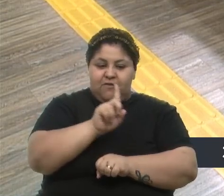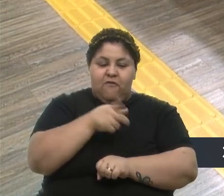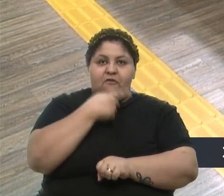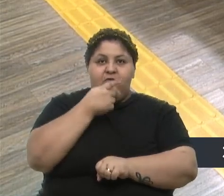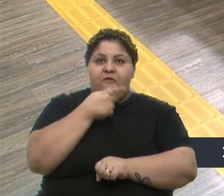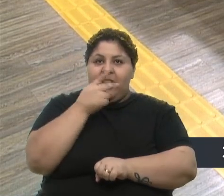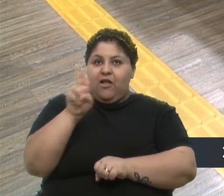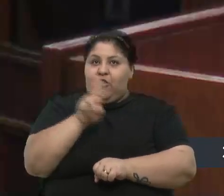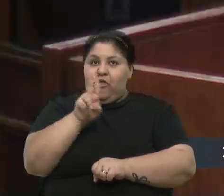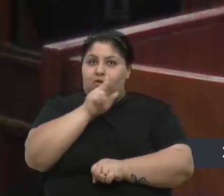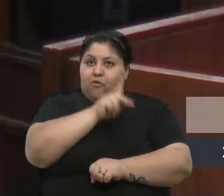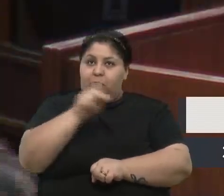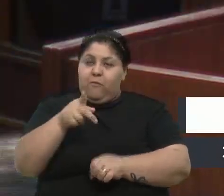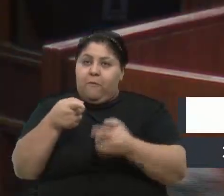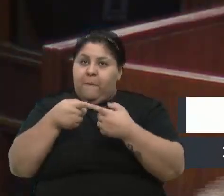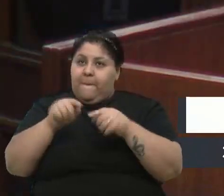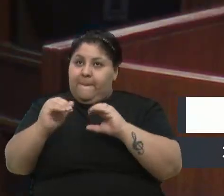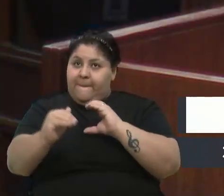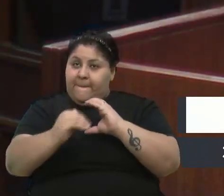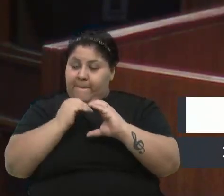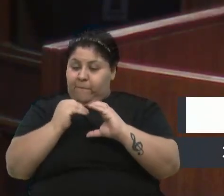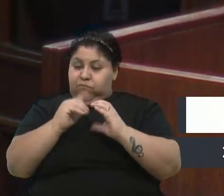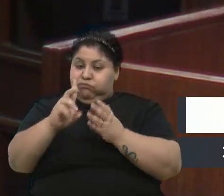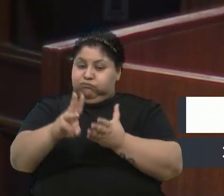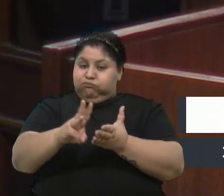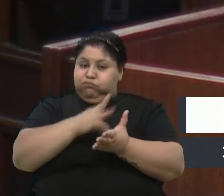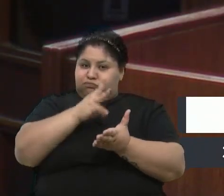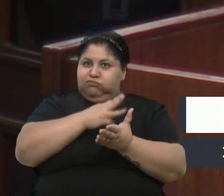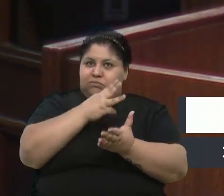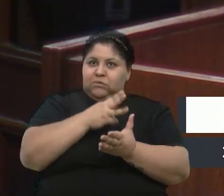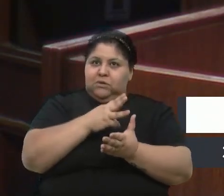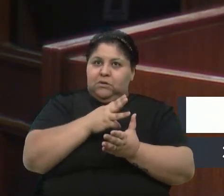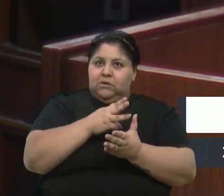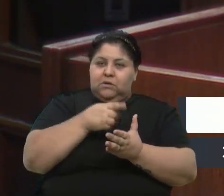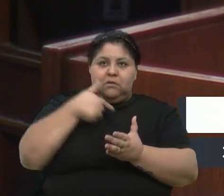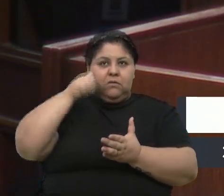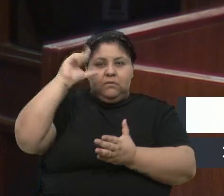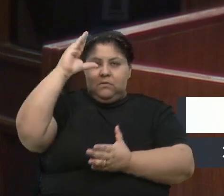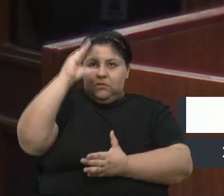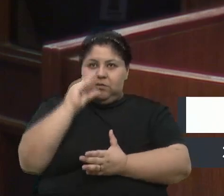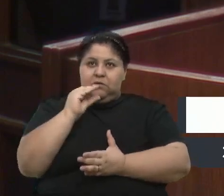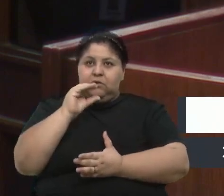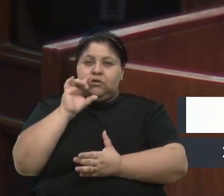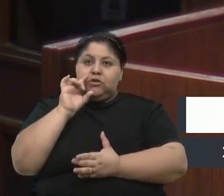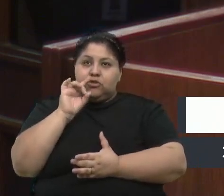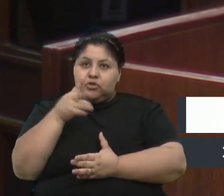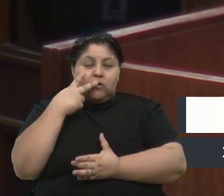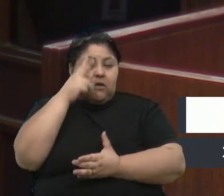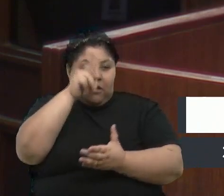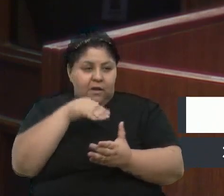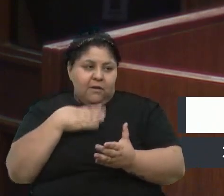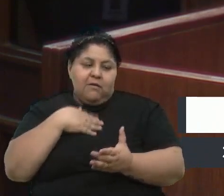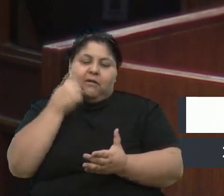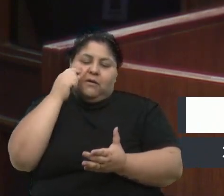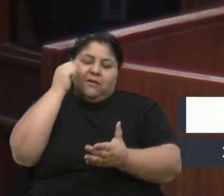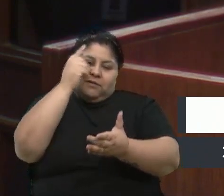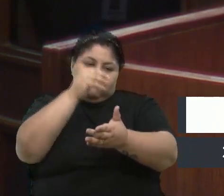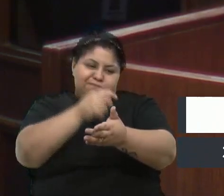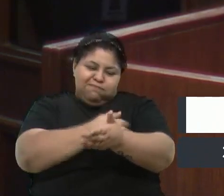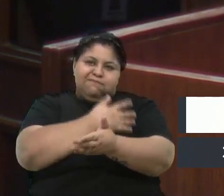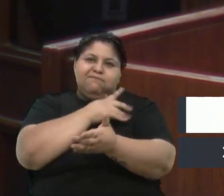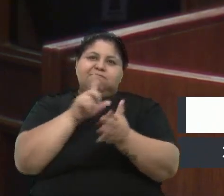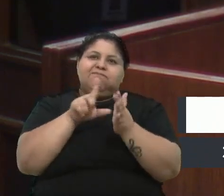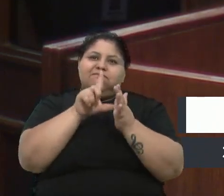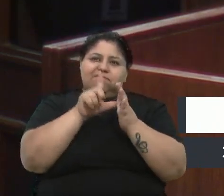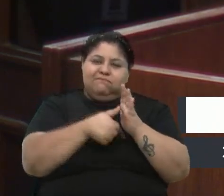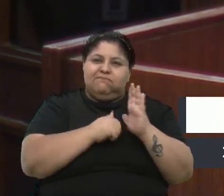professora, mas ela me mandou uma série de mensagens ontem à noite e eu só quero ler para vocês o que eu chorei justamente ontem à noite, que depois de uma